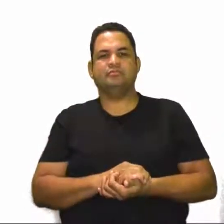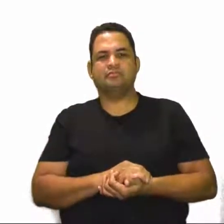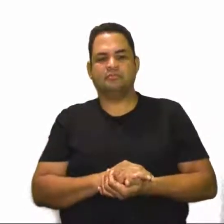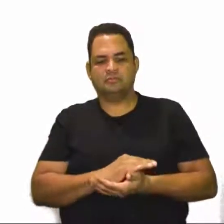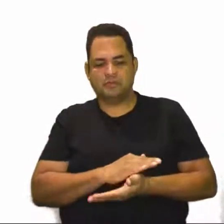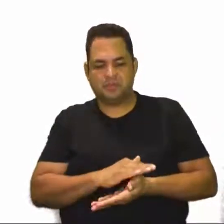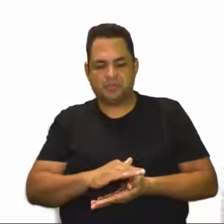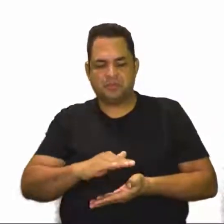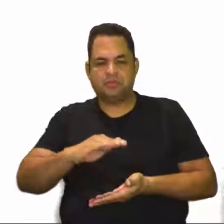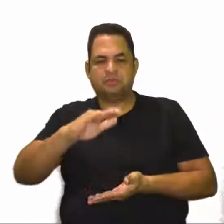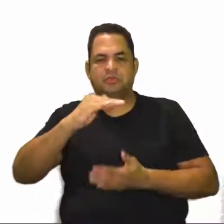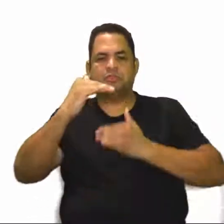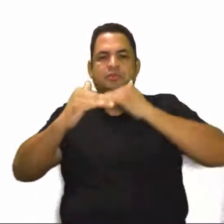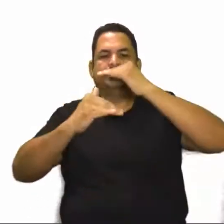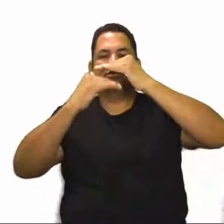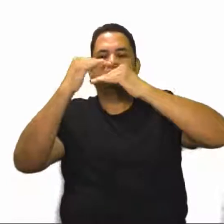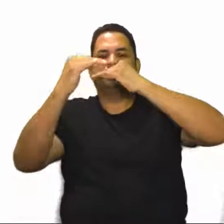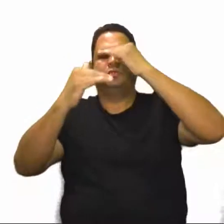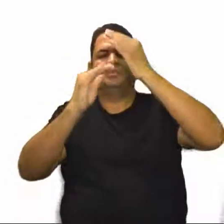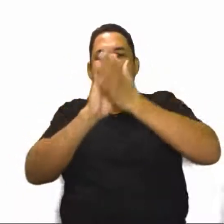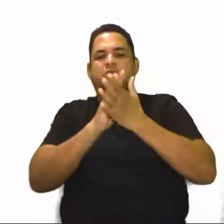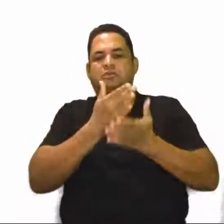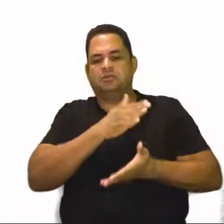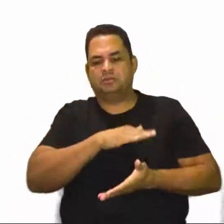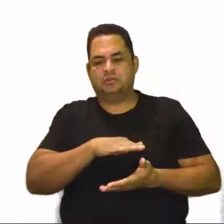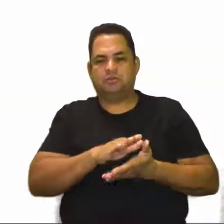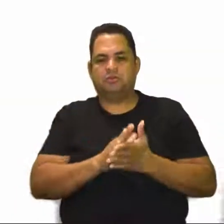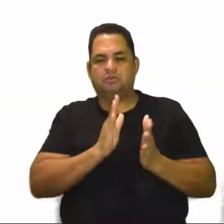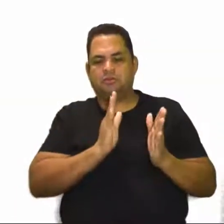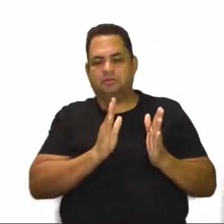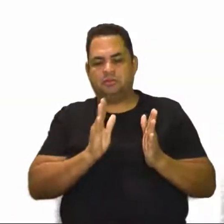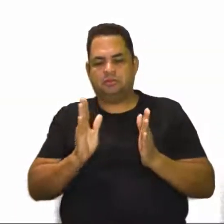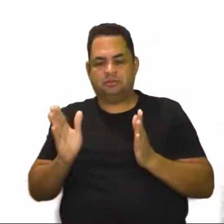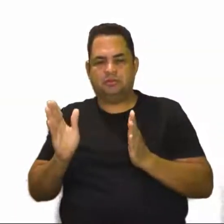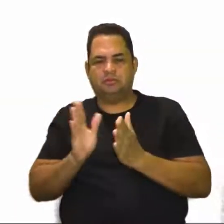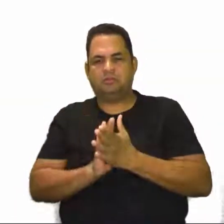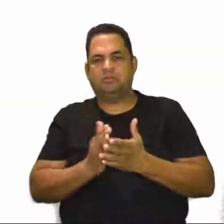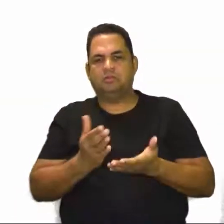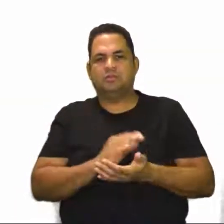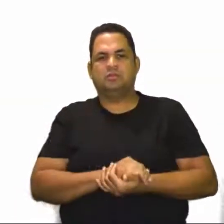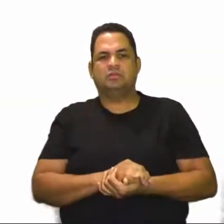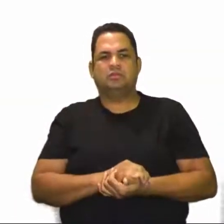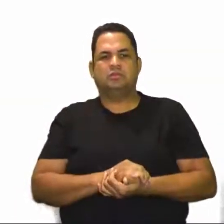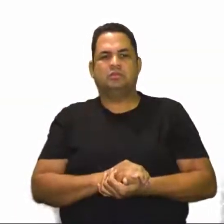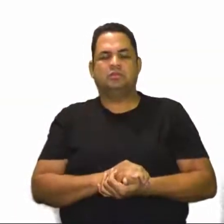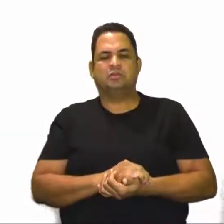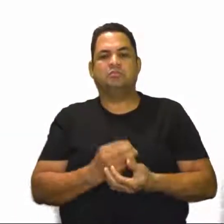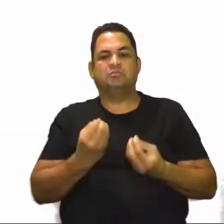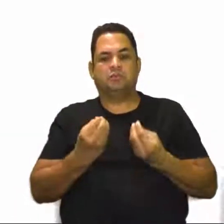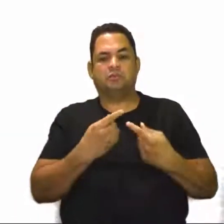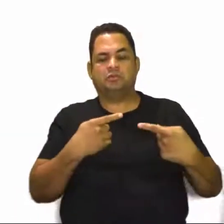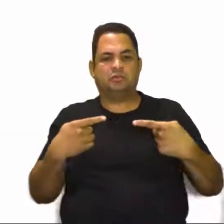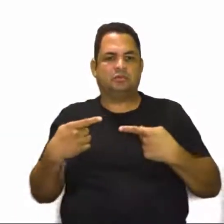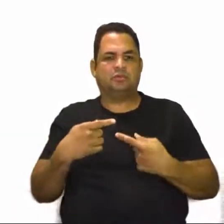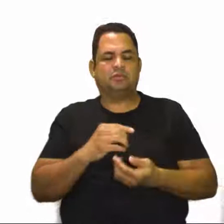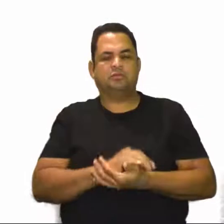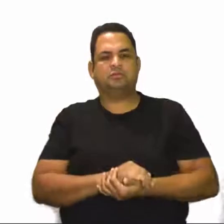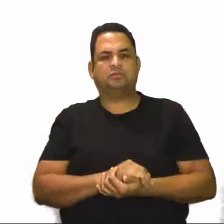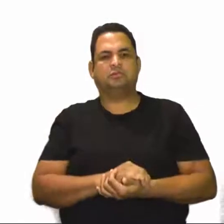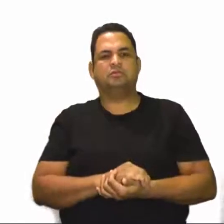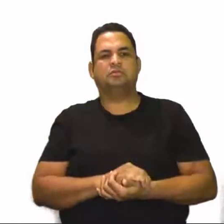Crescimento e desenvolvimento. Falando de criança em fase de crescimento, Exatamente. Pode ter uma relação. Vamos